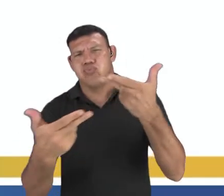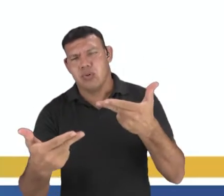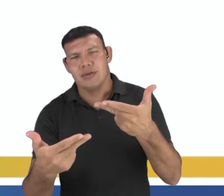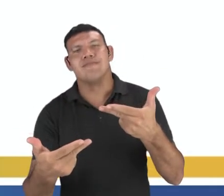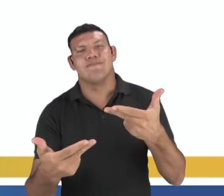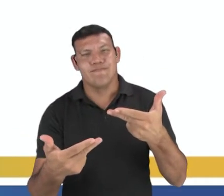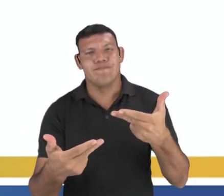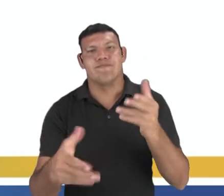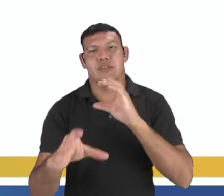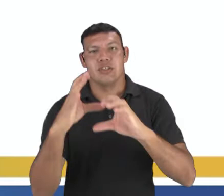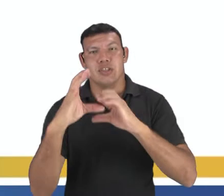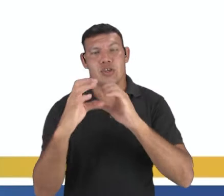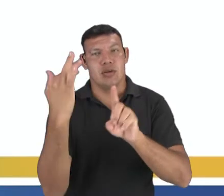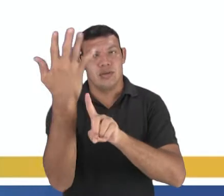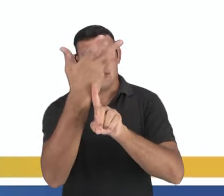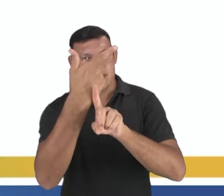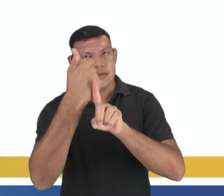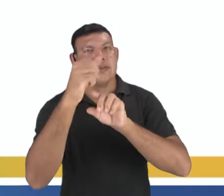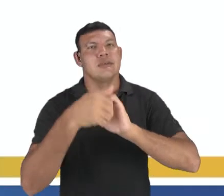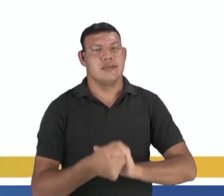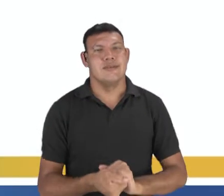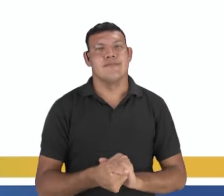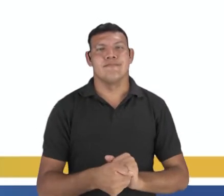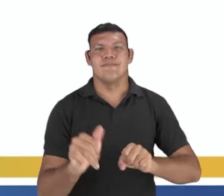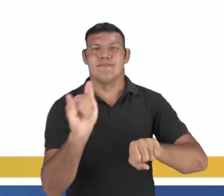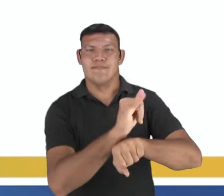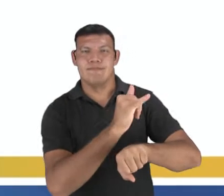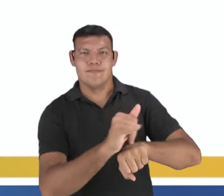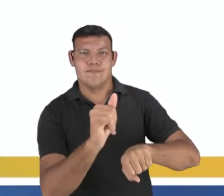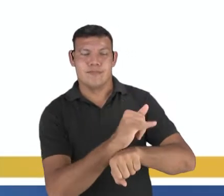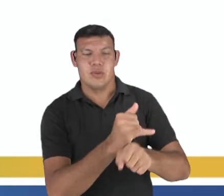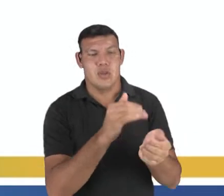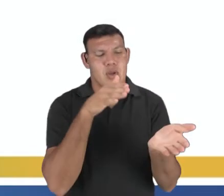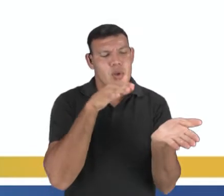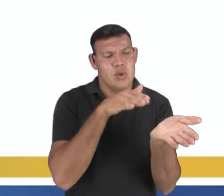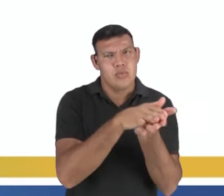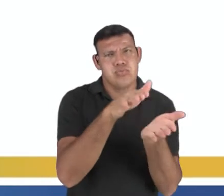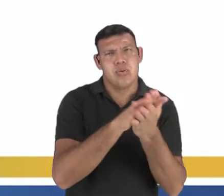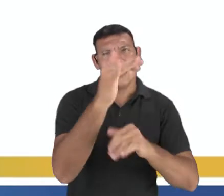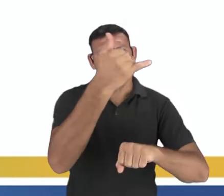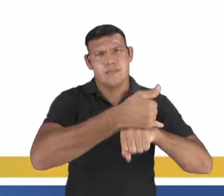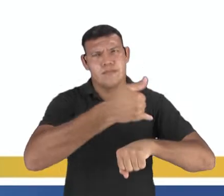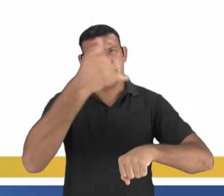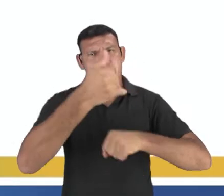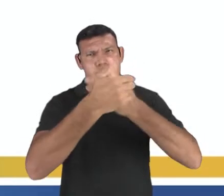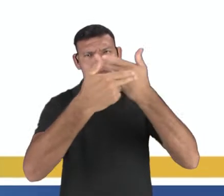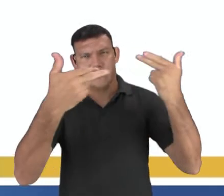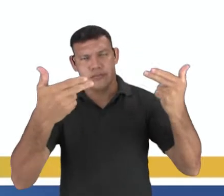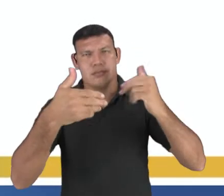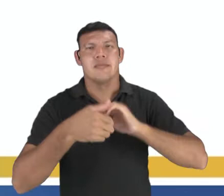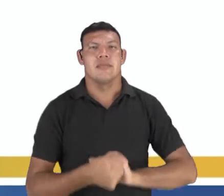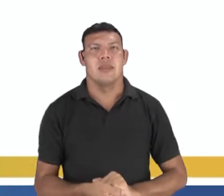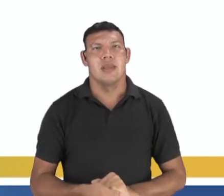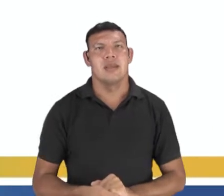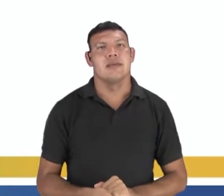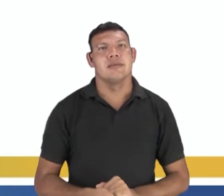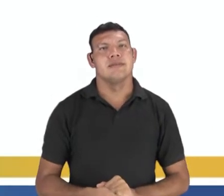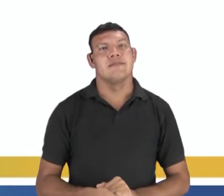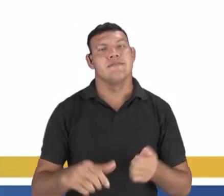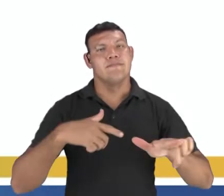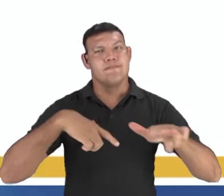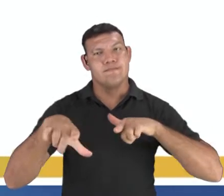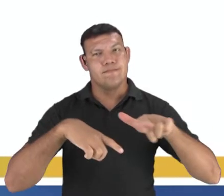meios de produção artística. Por exemplo, as técnicas de gravura em metal, a reprodução em offset,